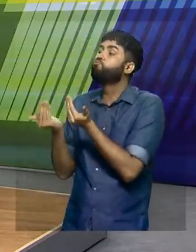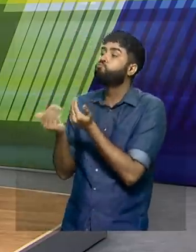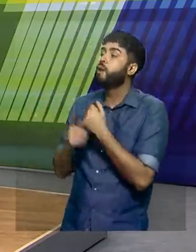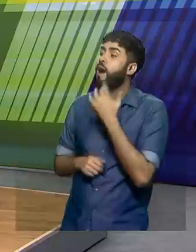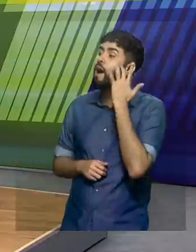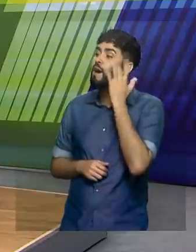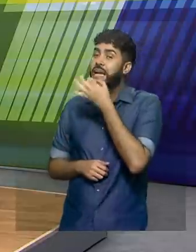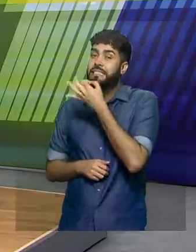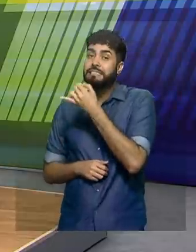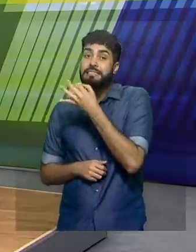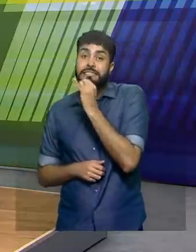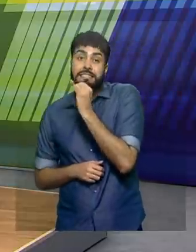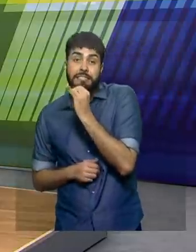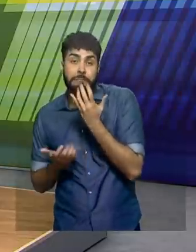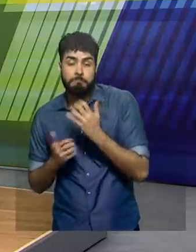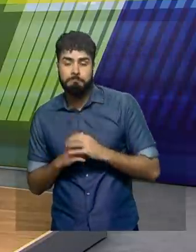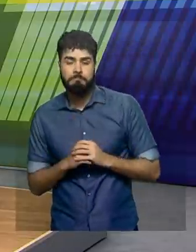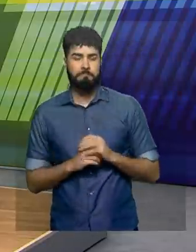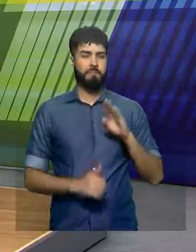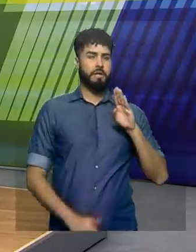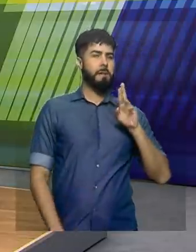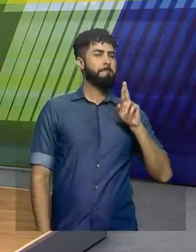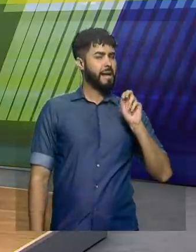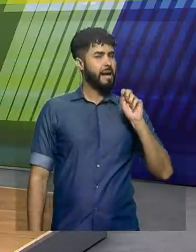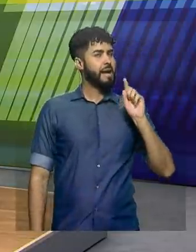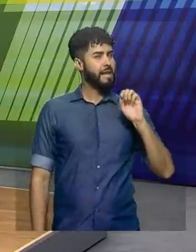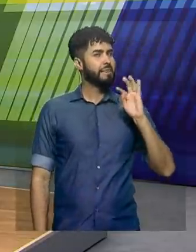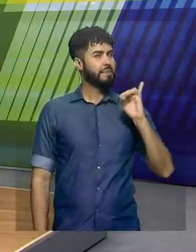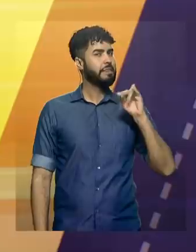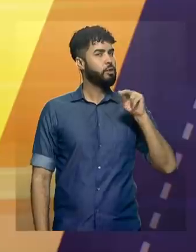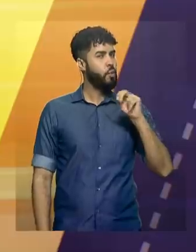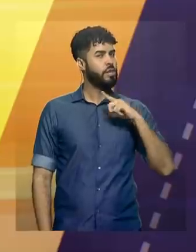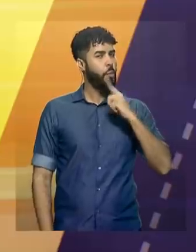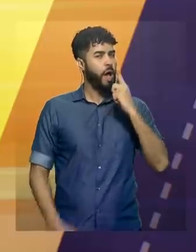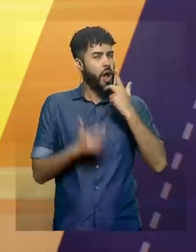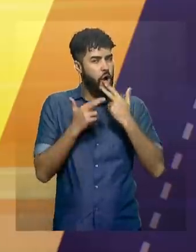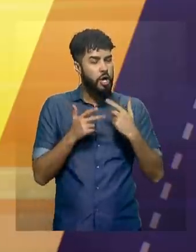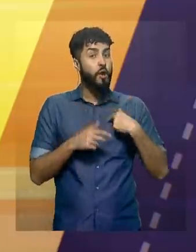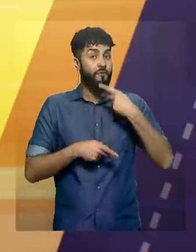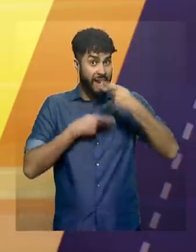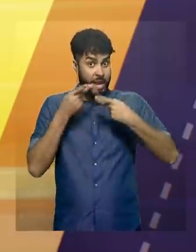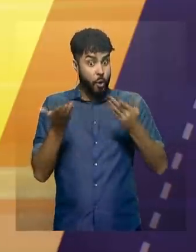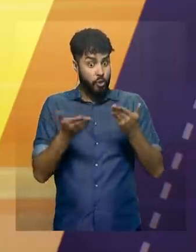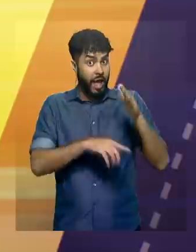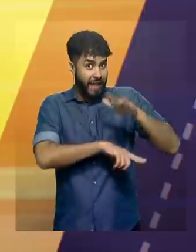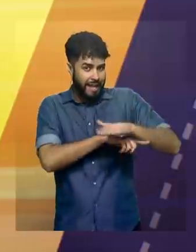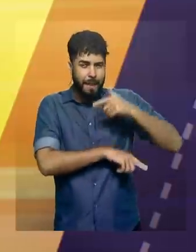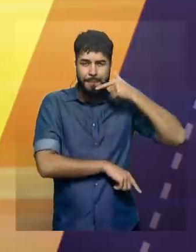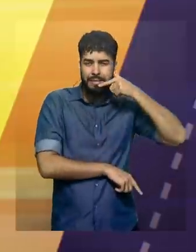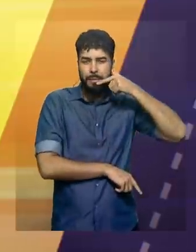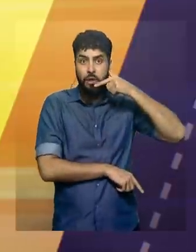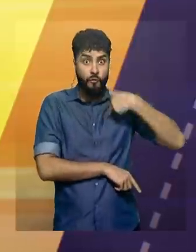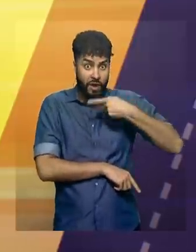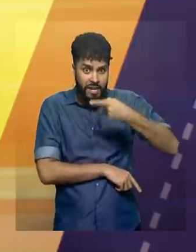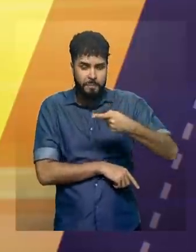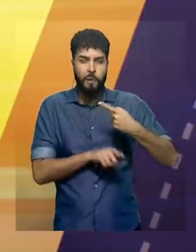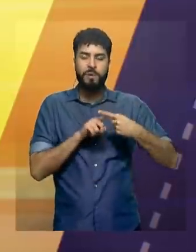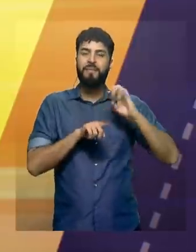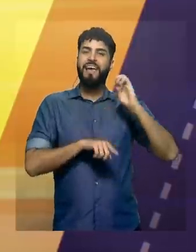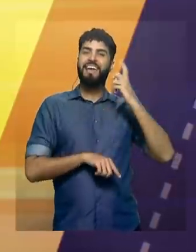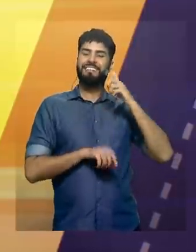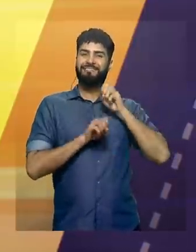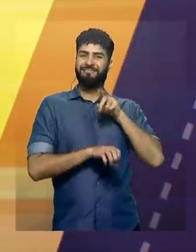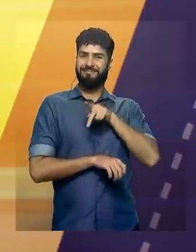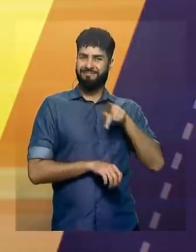gostei. O Bragantino teve uma coisa, até durante a transmissão eu falei isso, O legado que o ex-técnico do Flamengo, Jorge